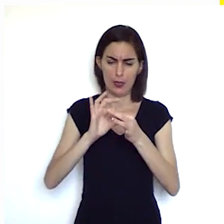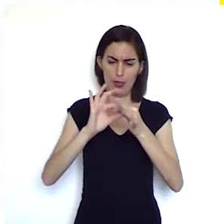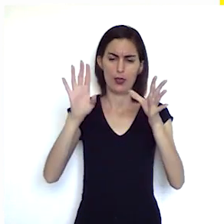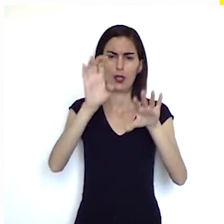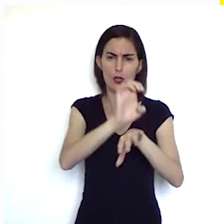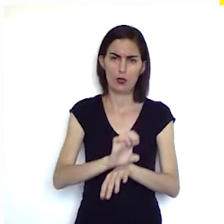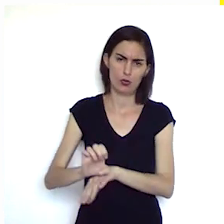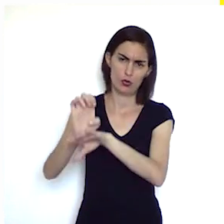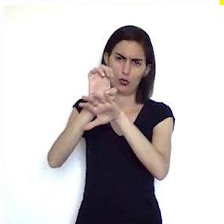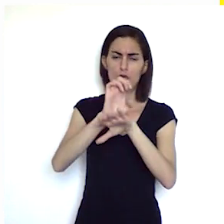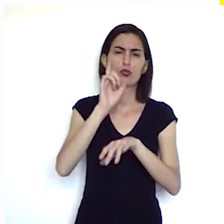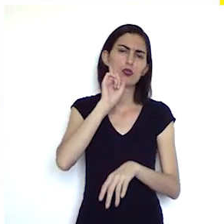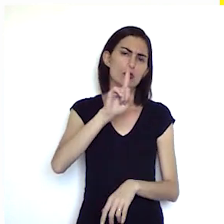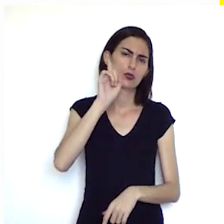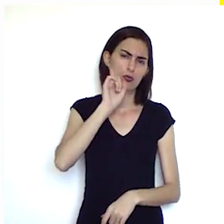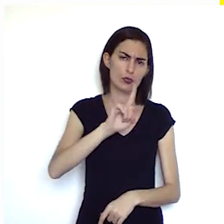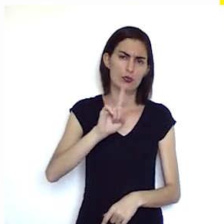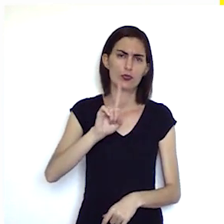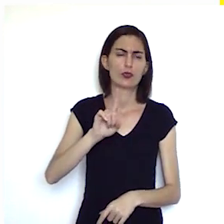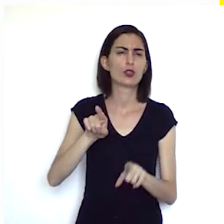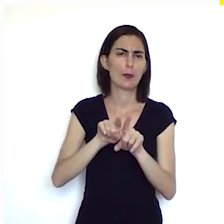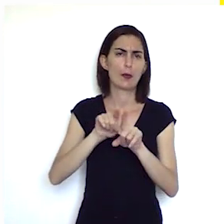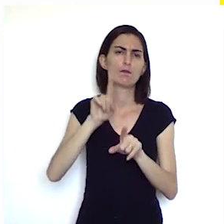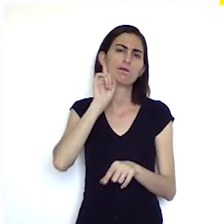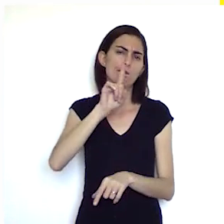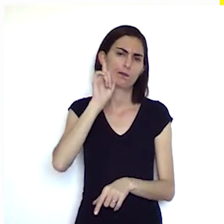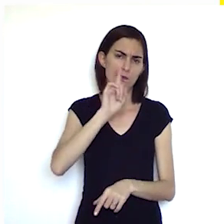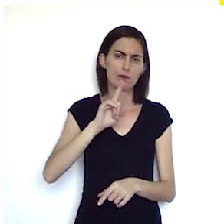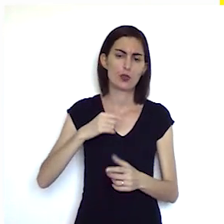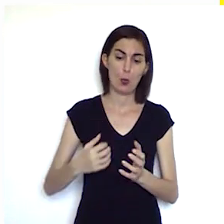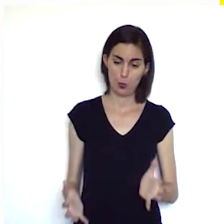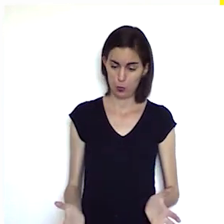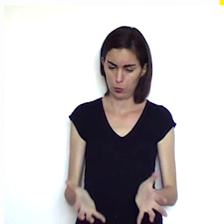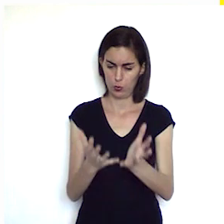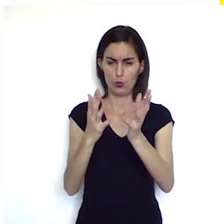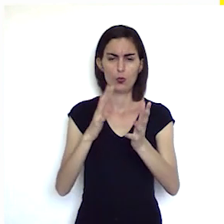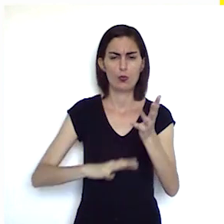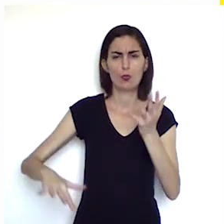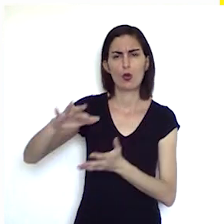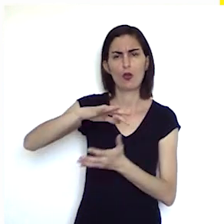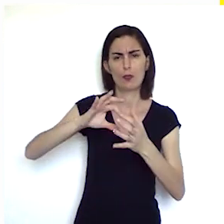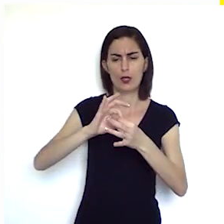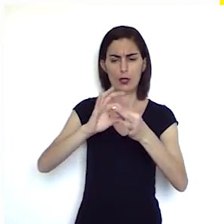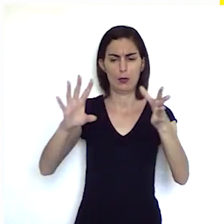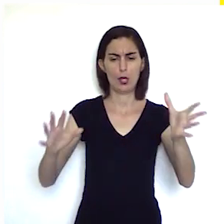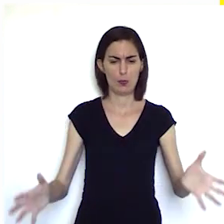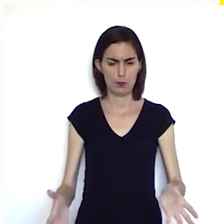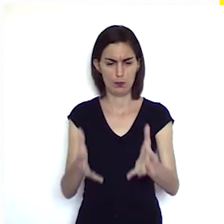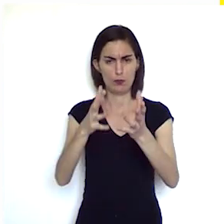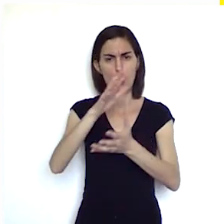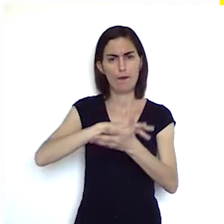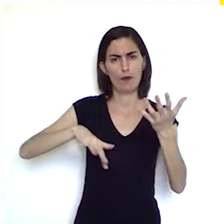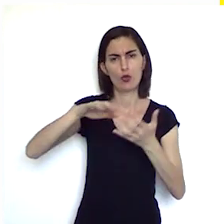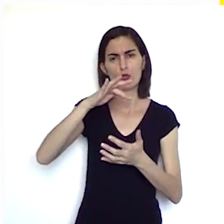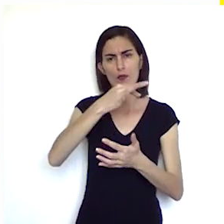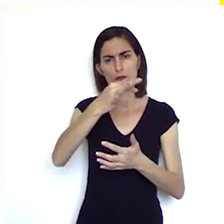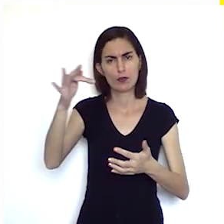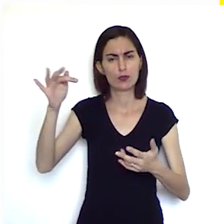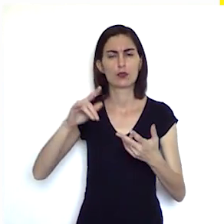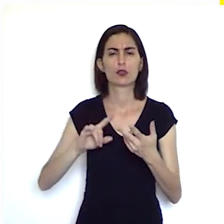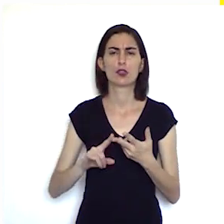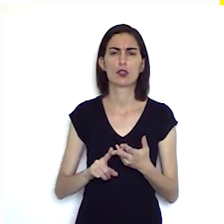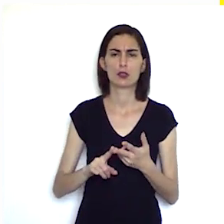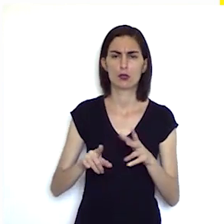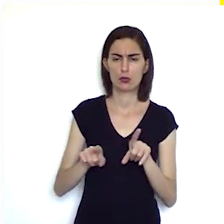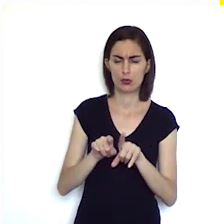independência dos Estados Unidos da América deu grande impulso aos movimentos liberais pois serviu de inspiração para a Revolução Francesa